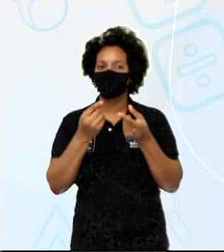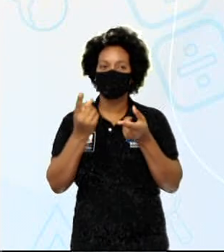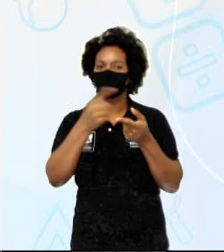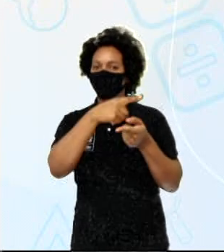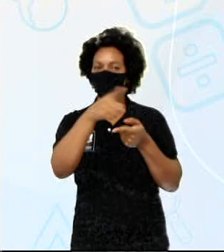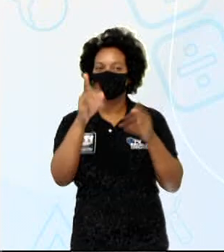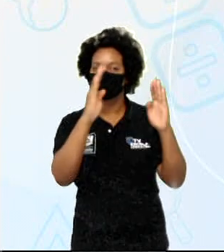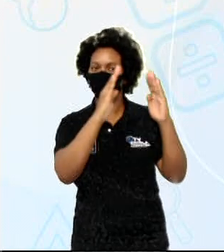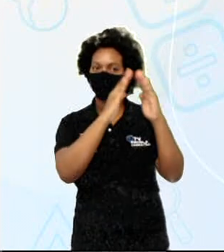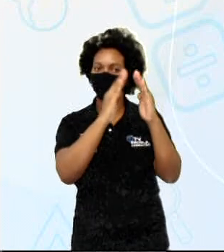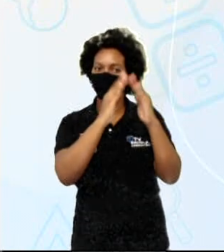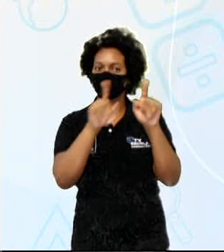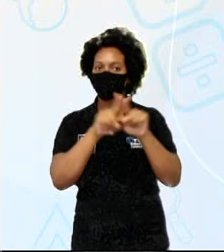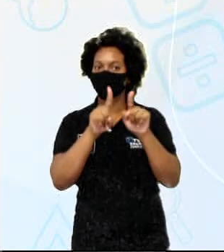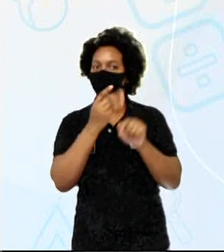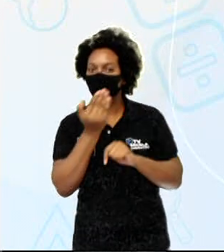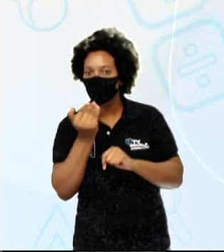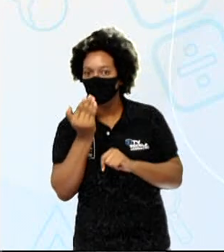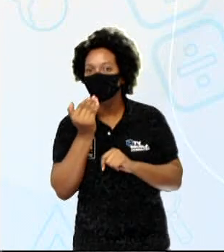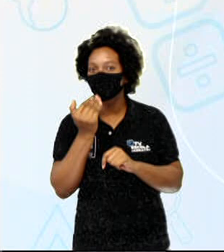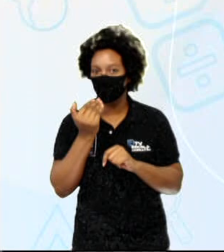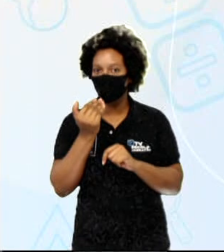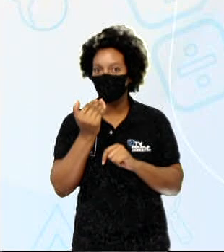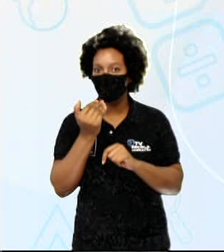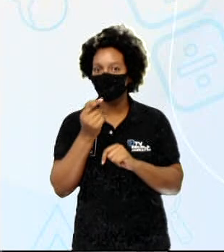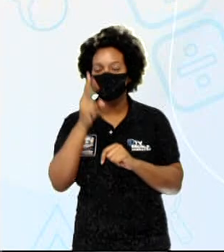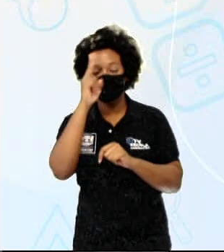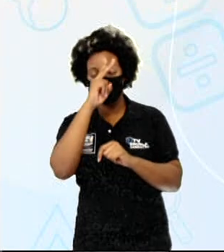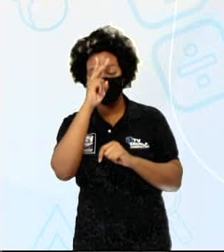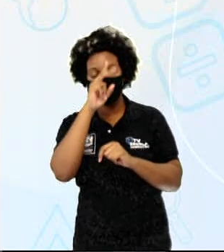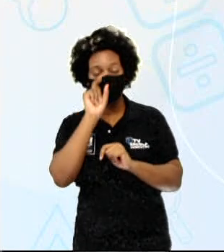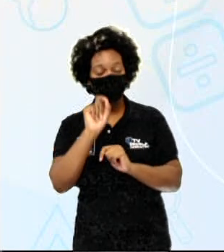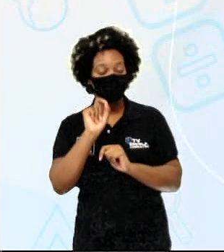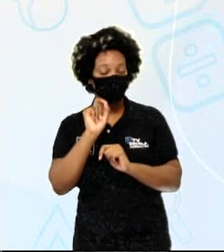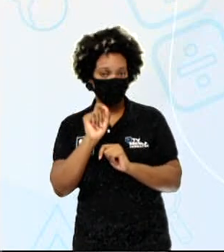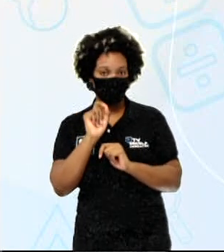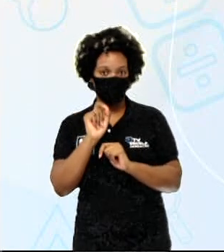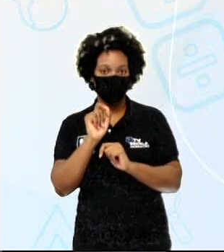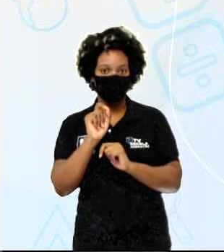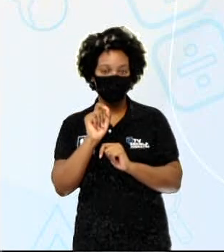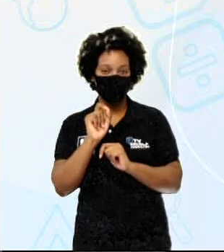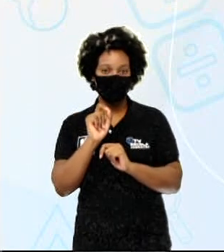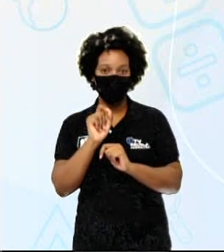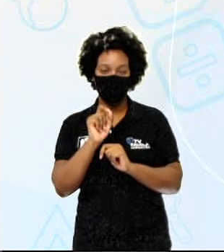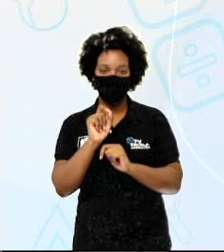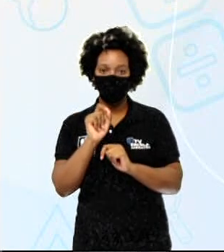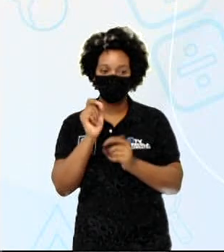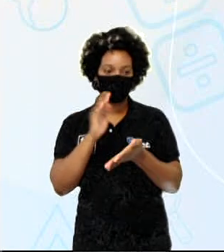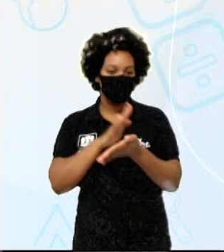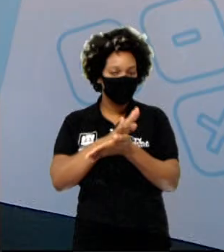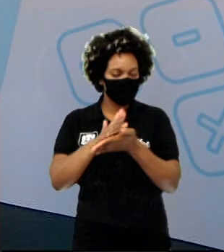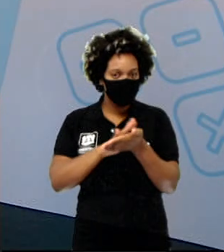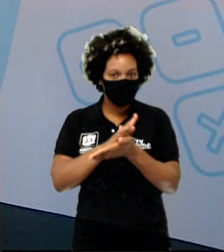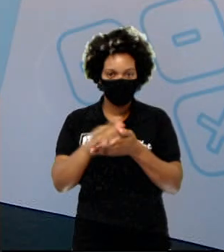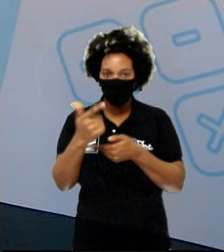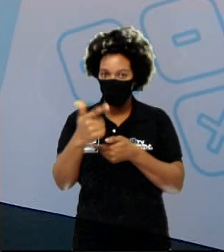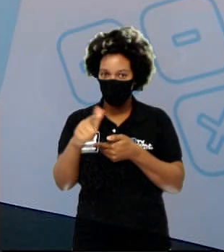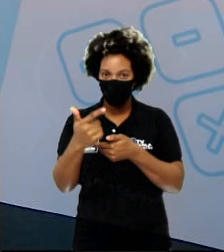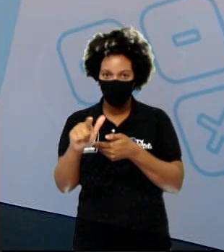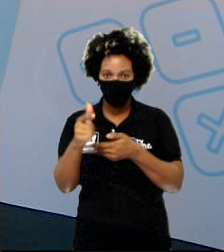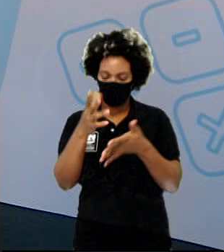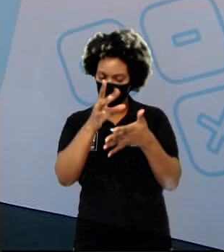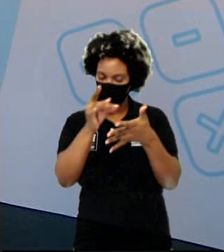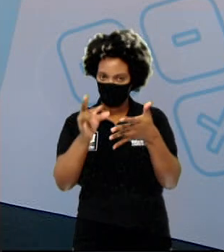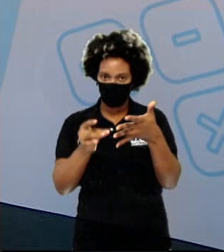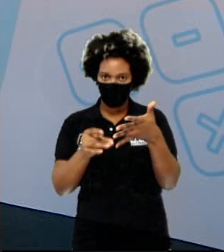casa e a sua alimentação. Quero lembrar que não havia muitas coisas